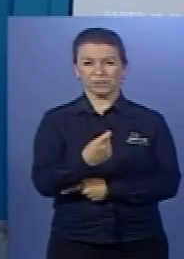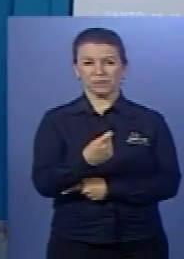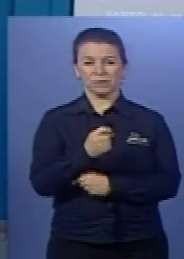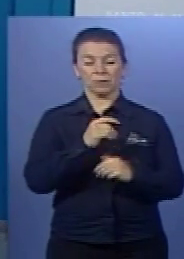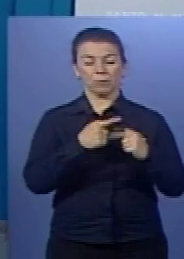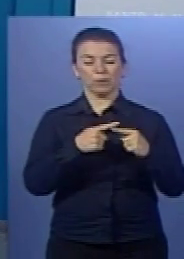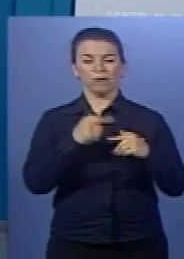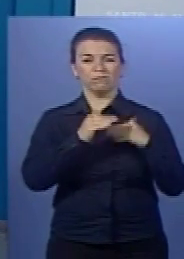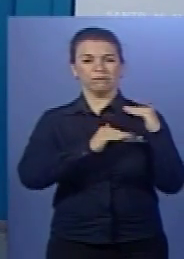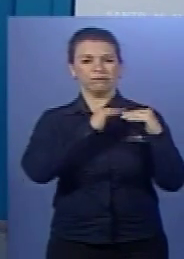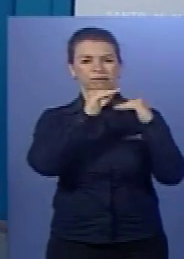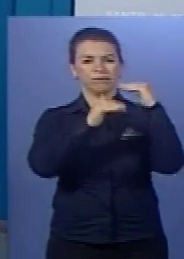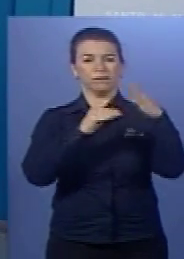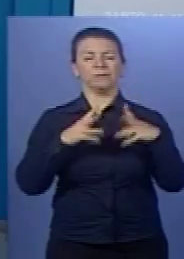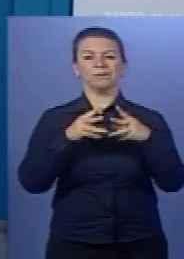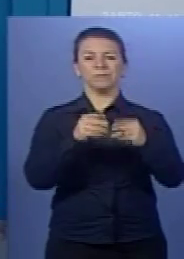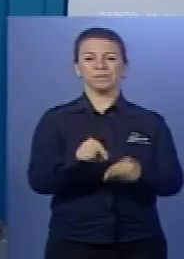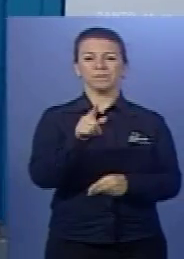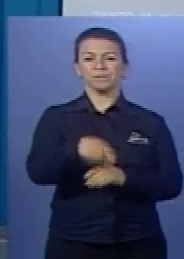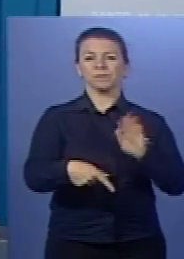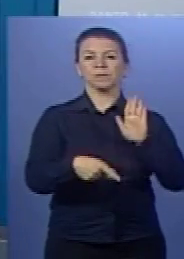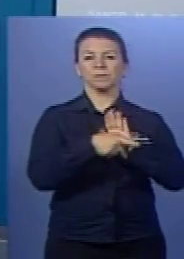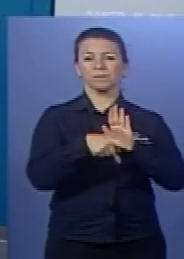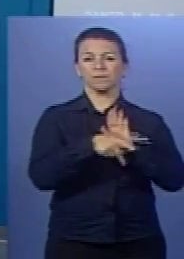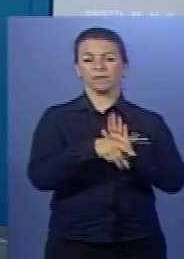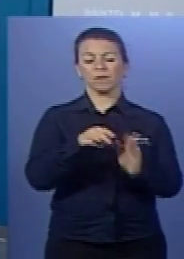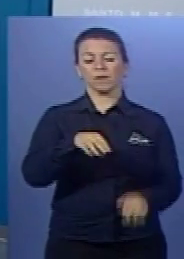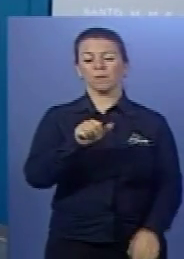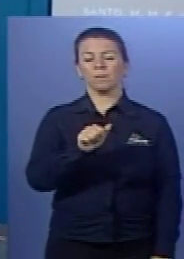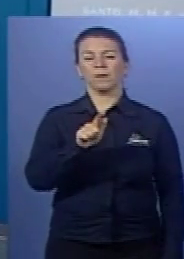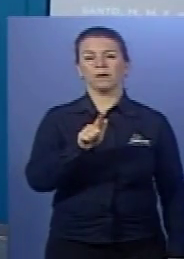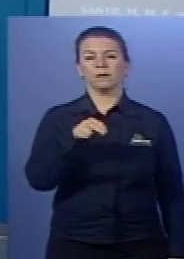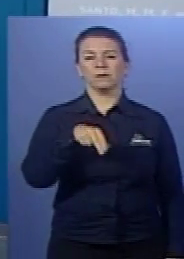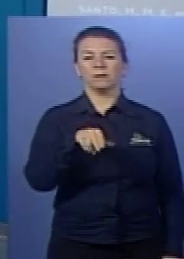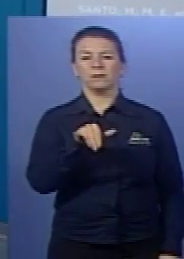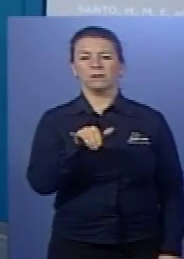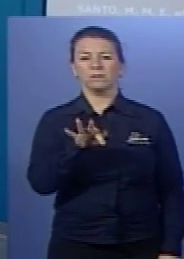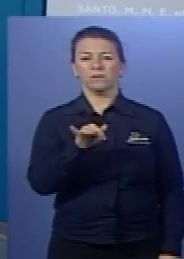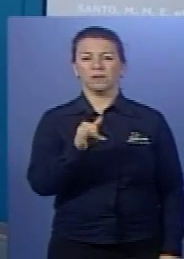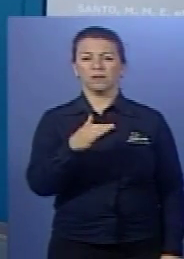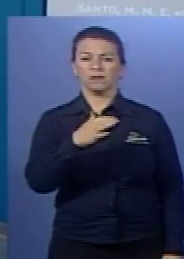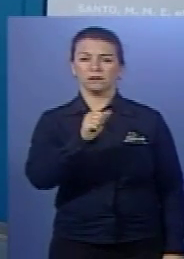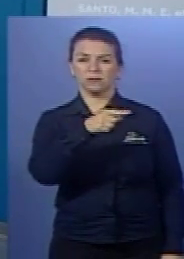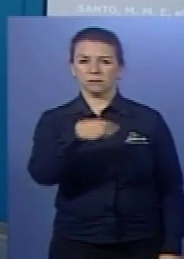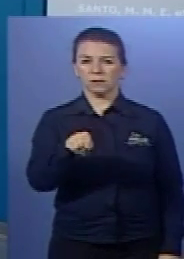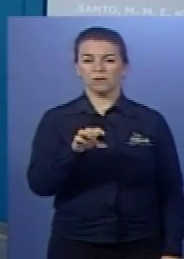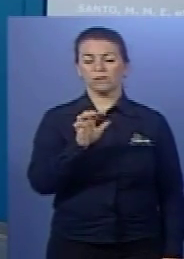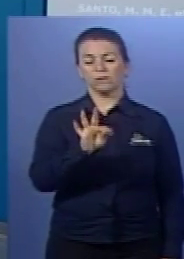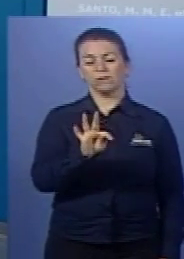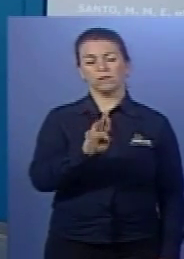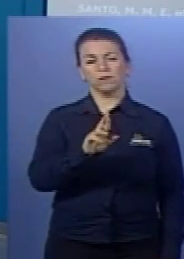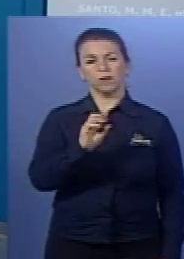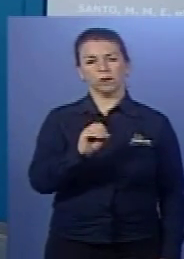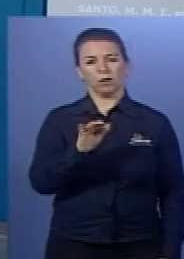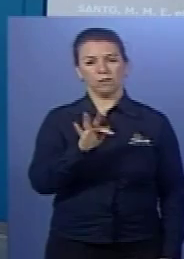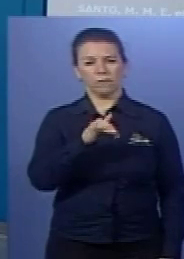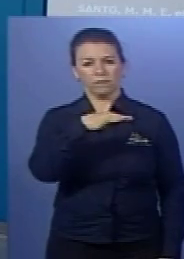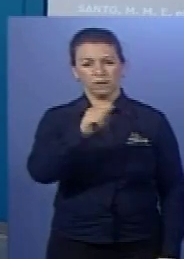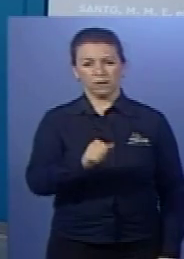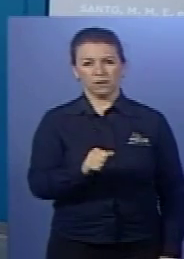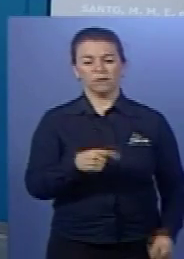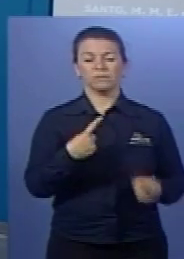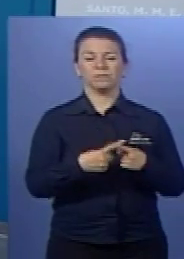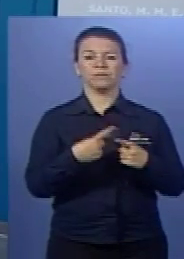crescente, na cadeia alimentar, recebe o nome de magnificação trófica. Então, a utilização através do